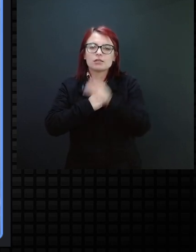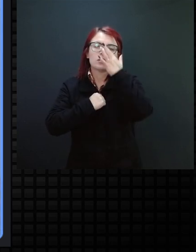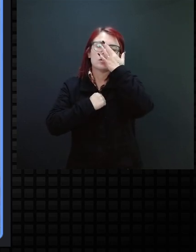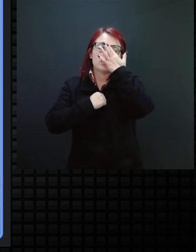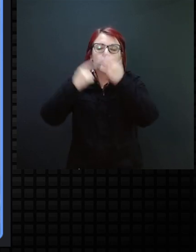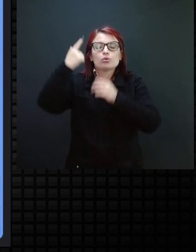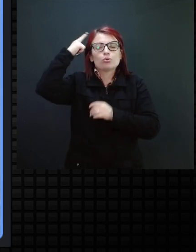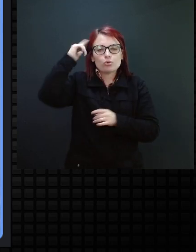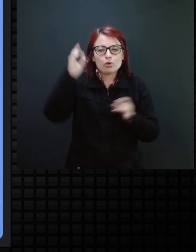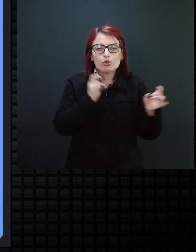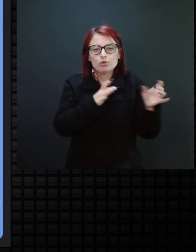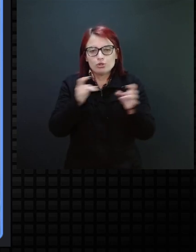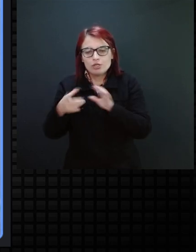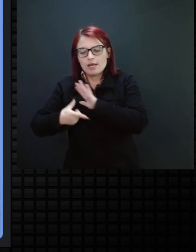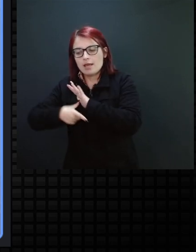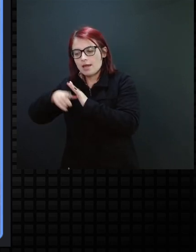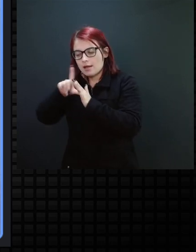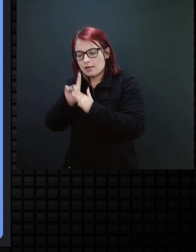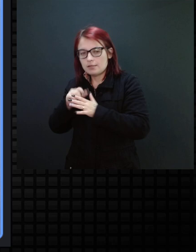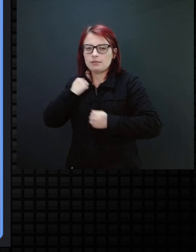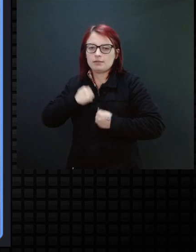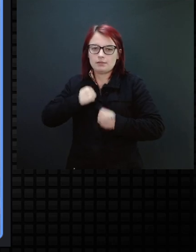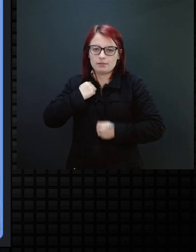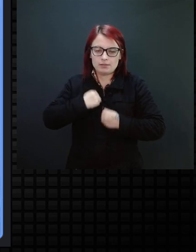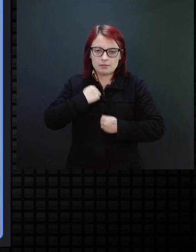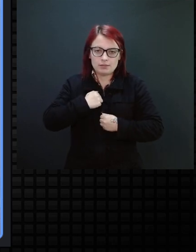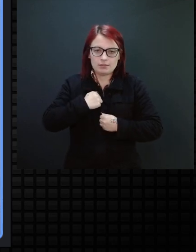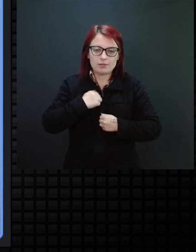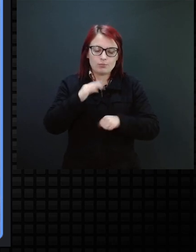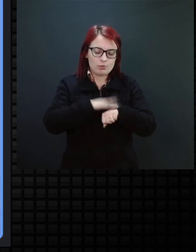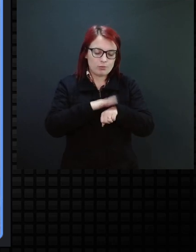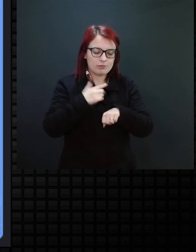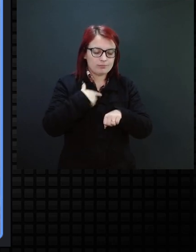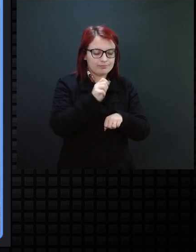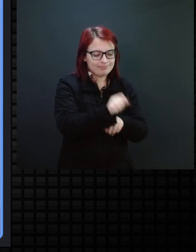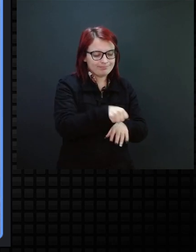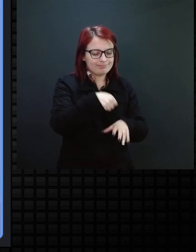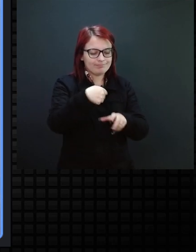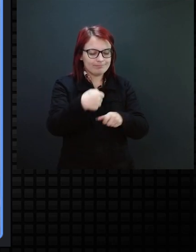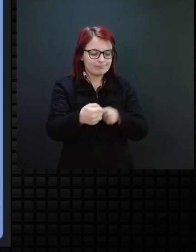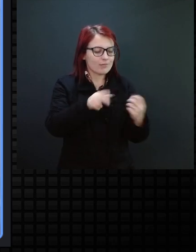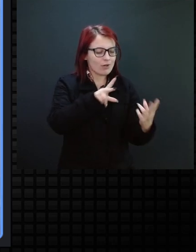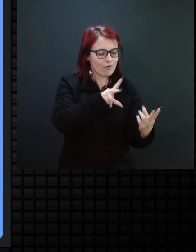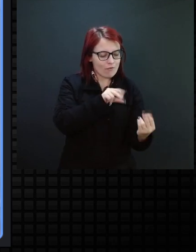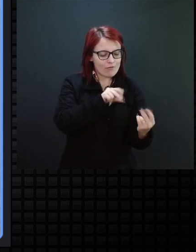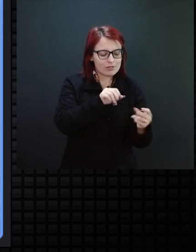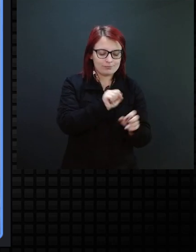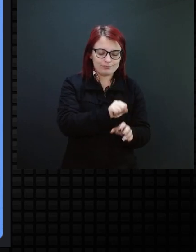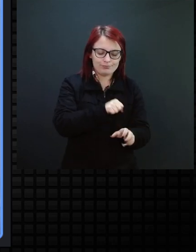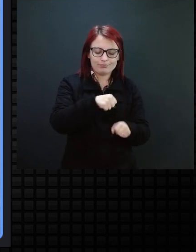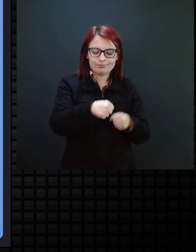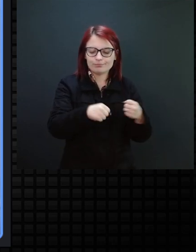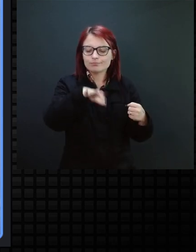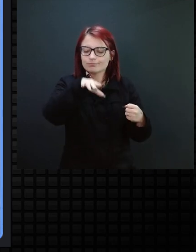todos os dias antes do banho, tirando a roupinha, conversando, a criança vai sentir o